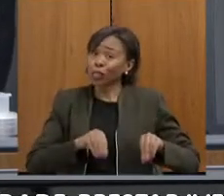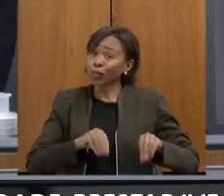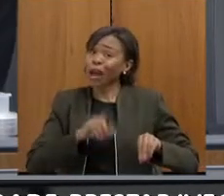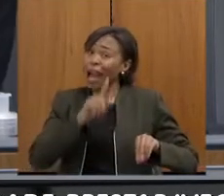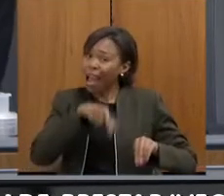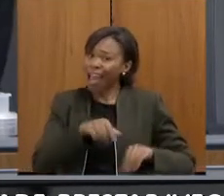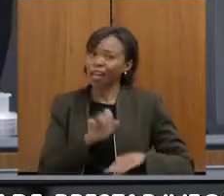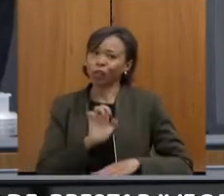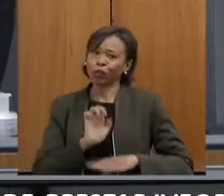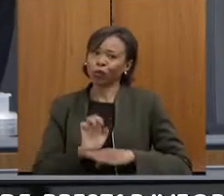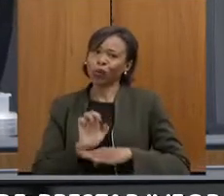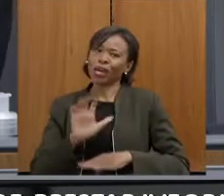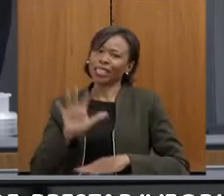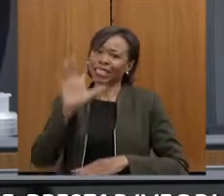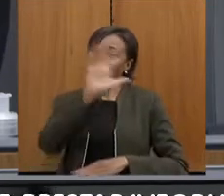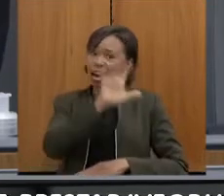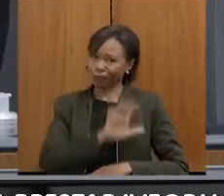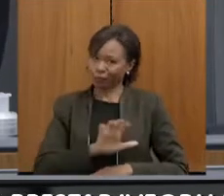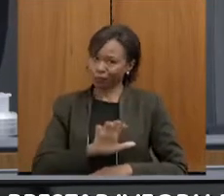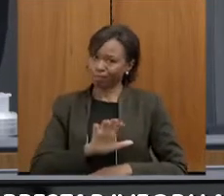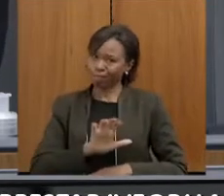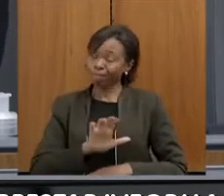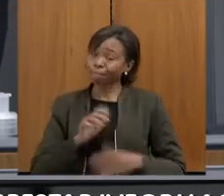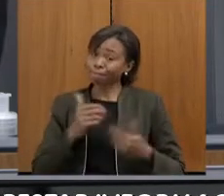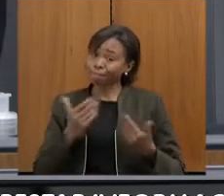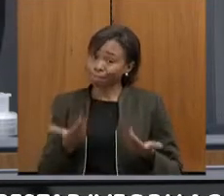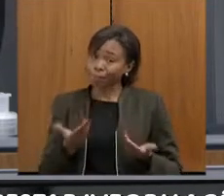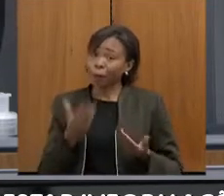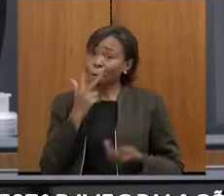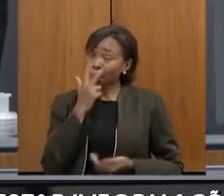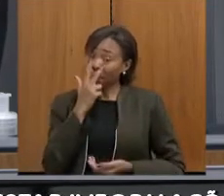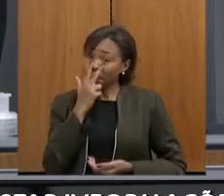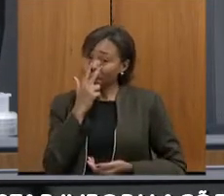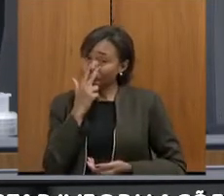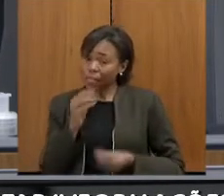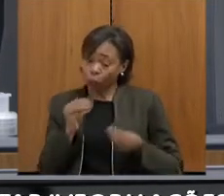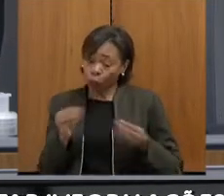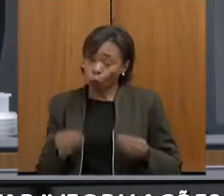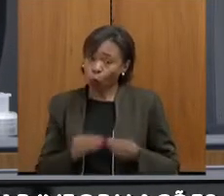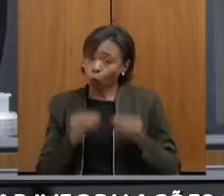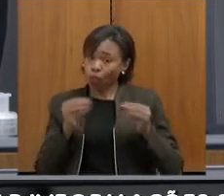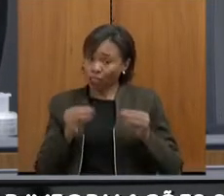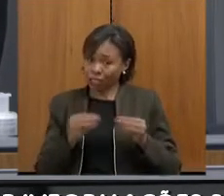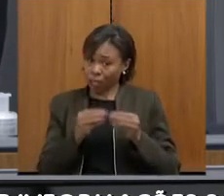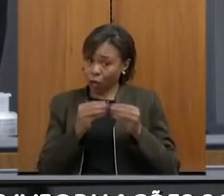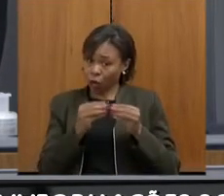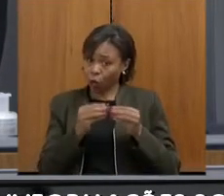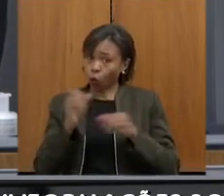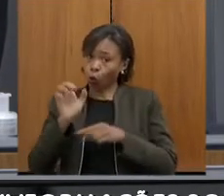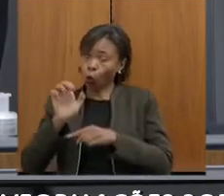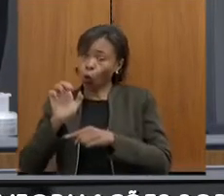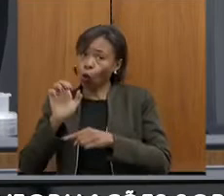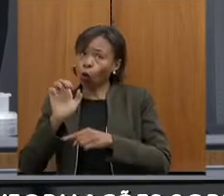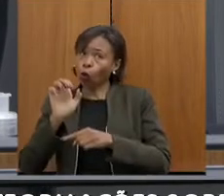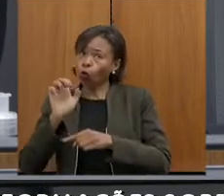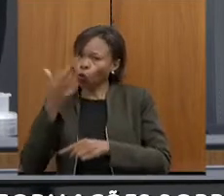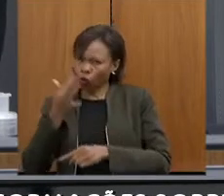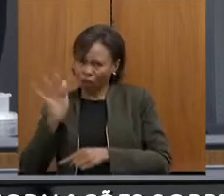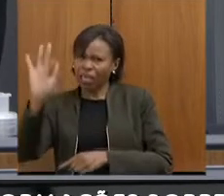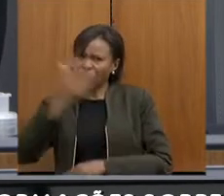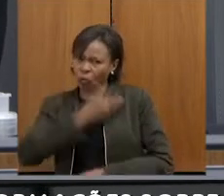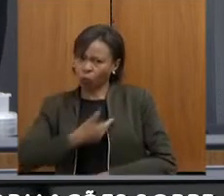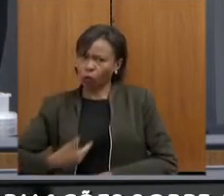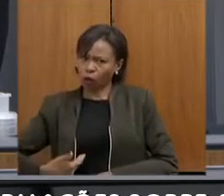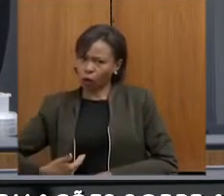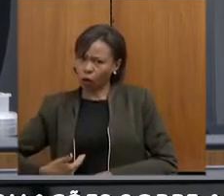Então, me parece que, no mínimo, a compensação do governo federal aos Estados deveria ser,